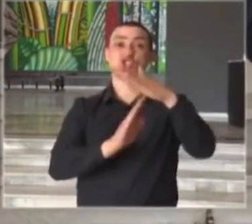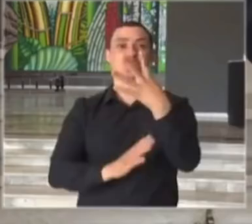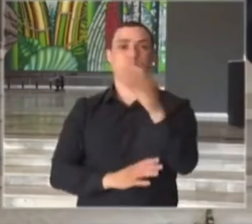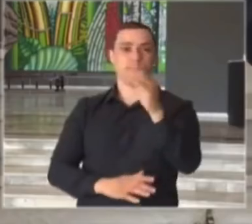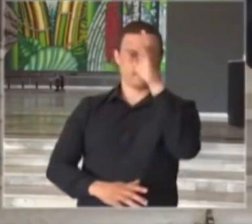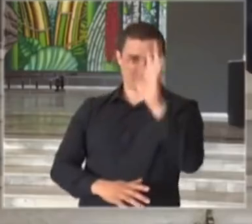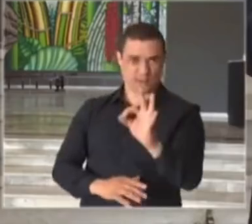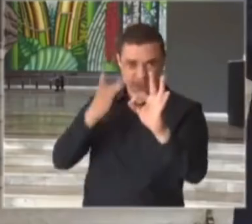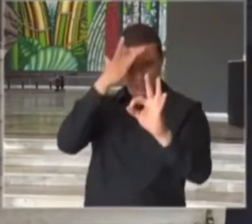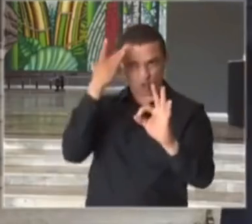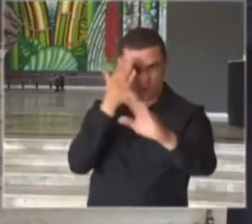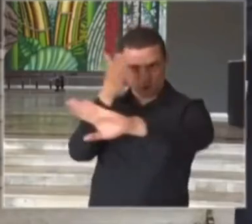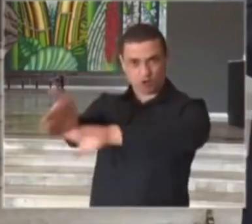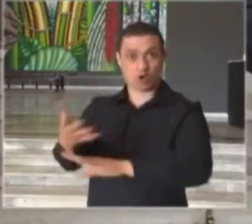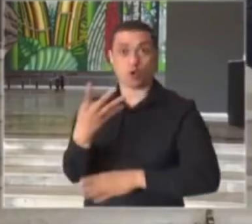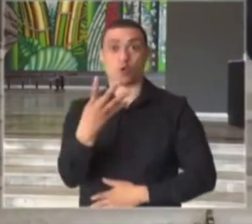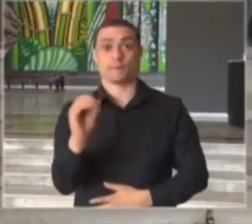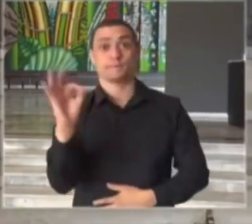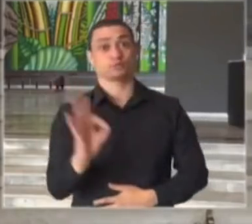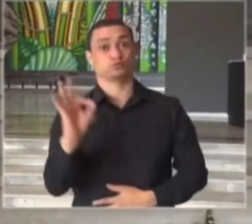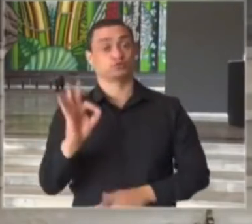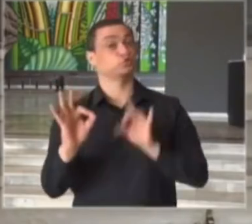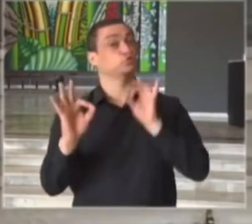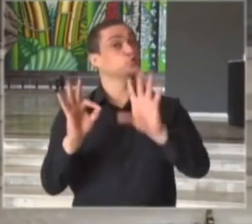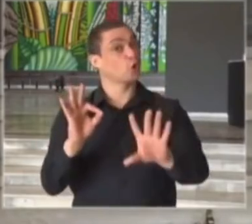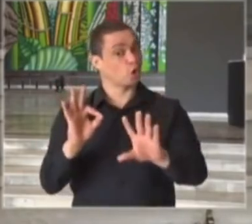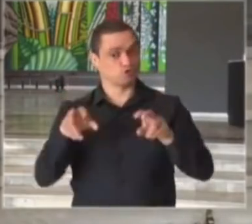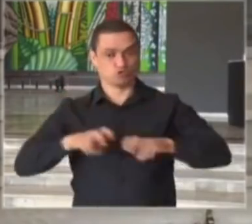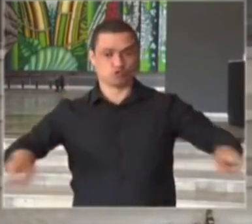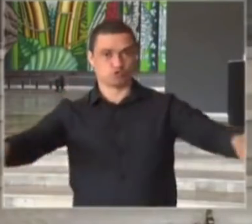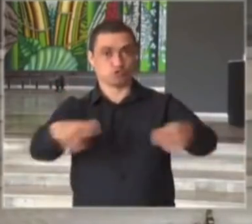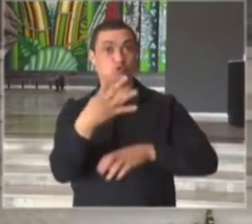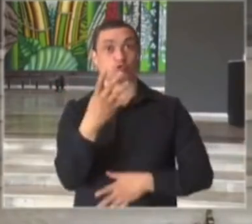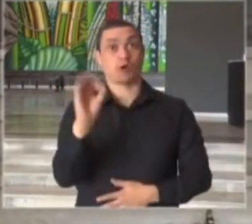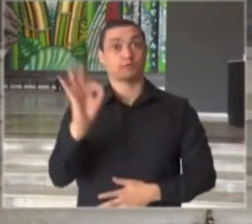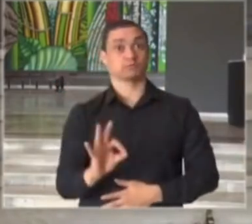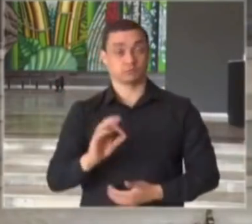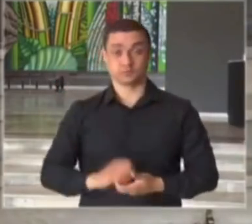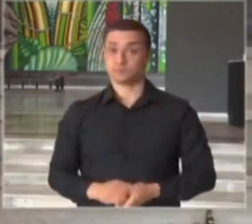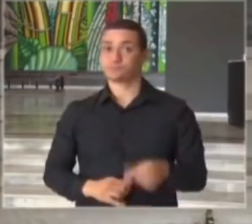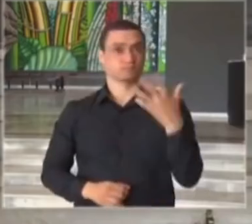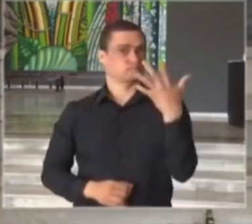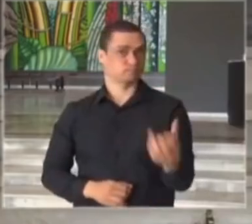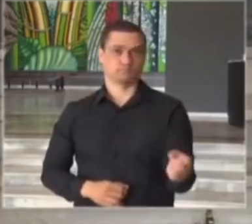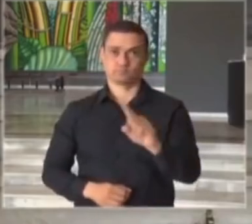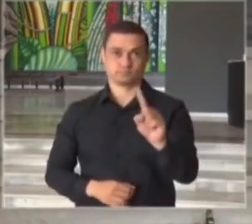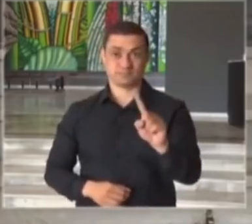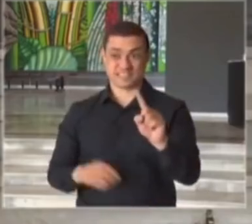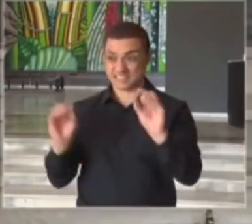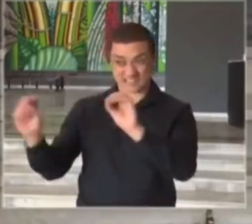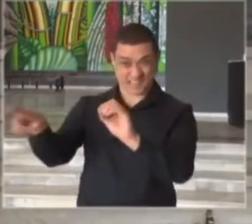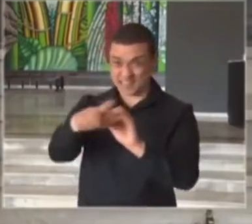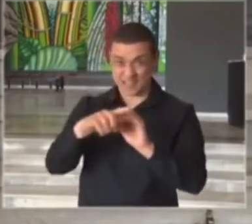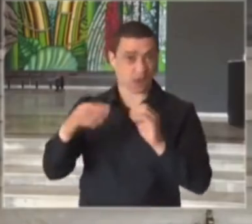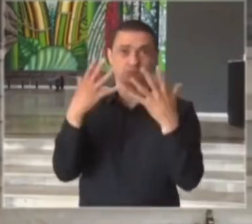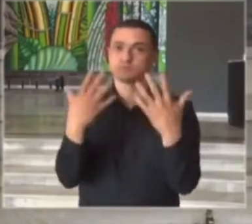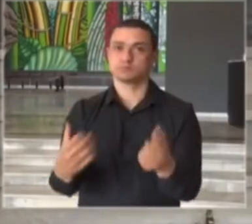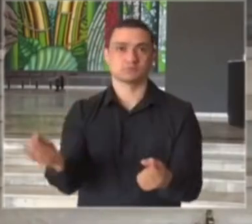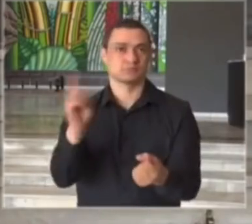% de ocupação do seu espaço sentado. não será permitido, em hipótese de alguma,